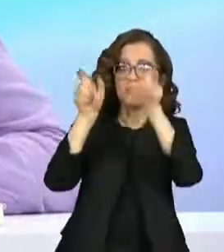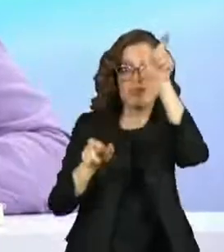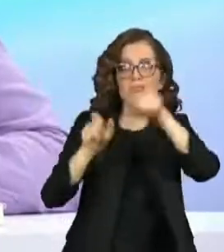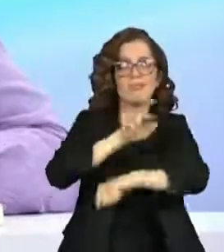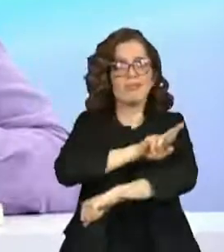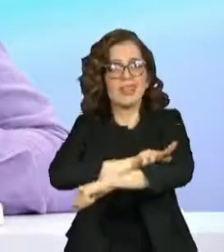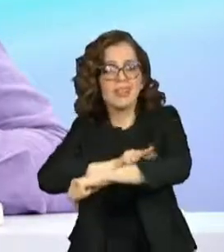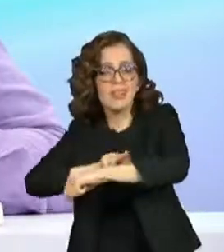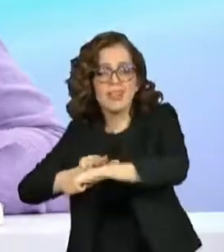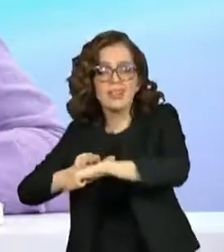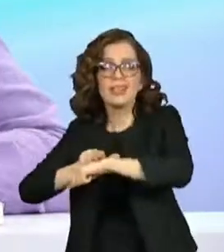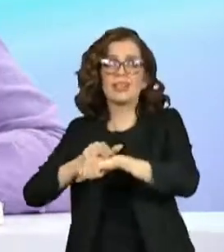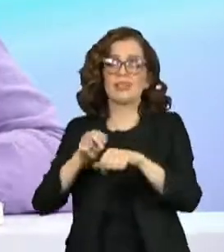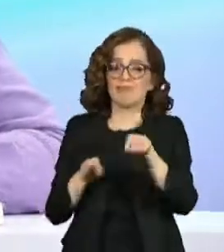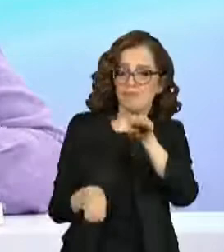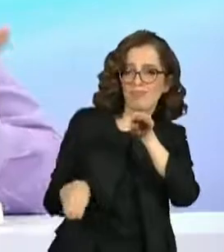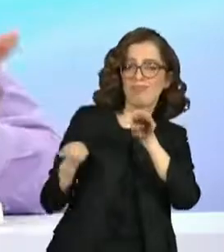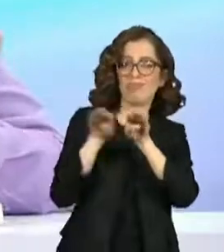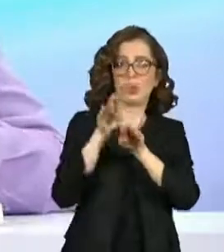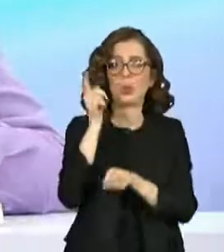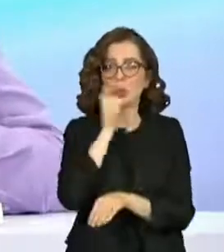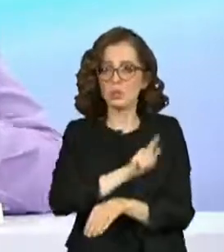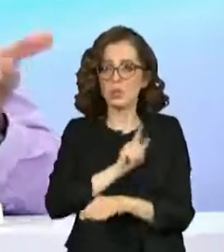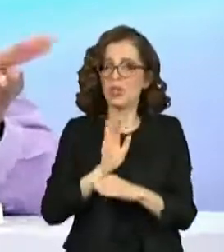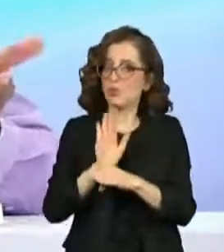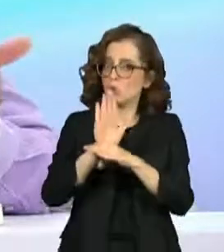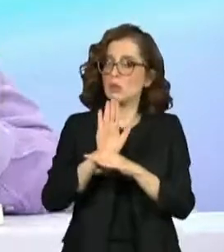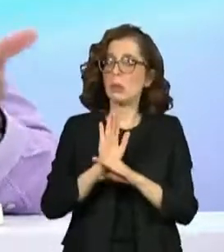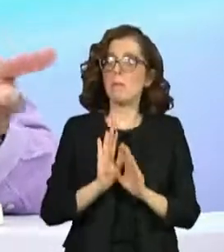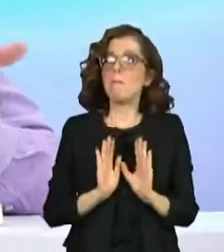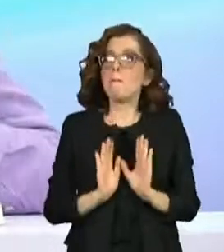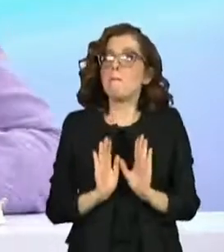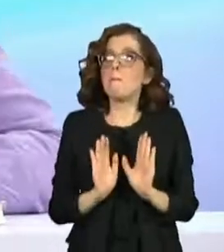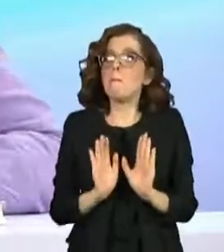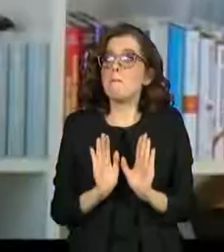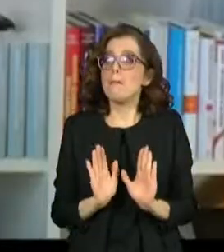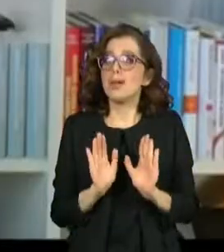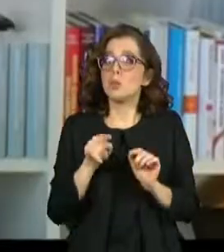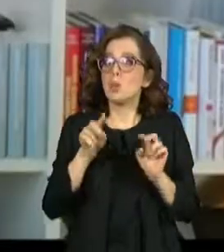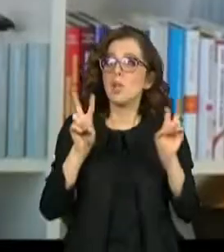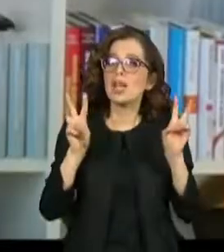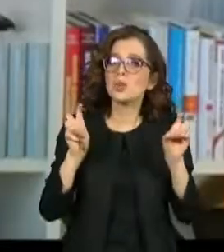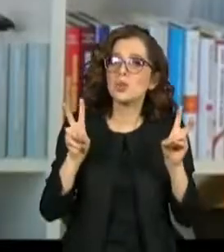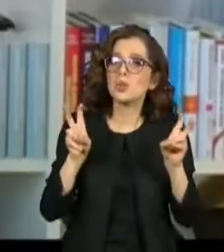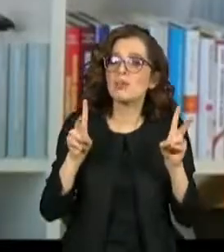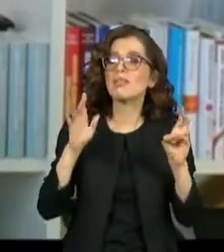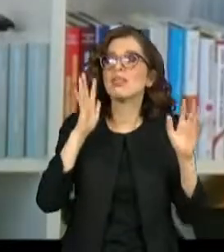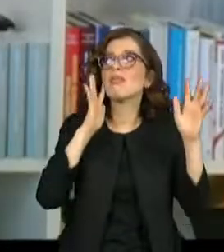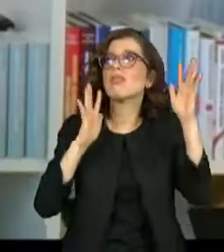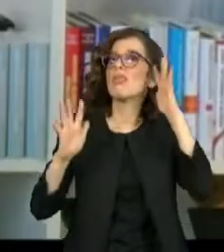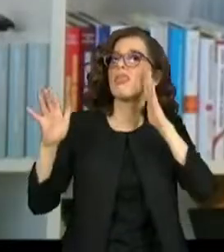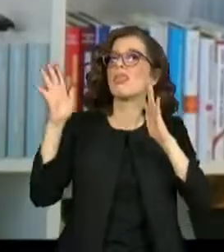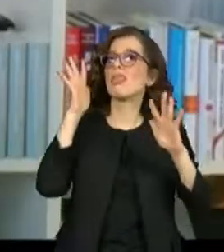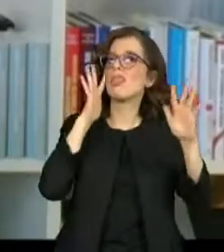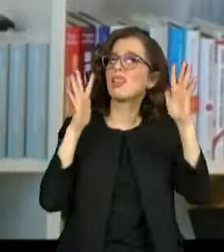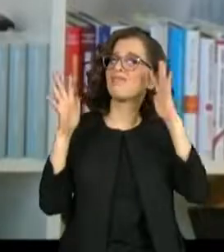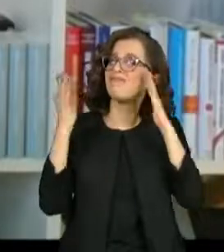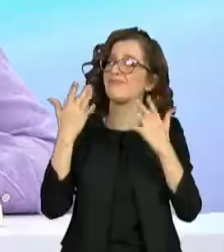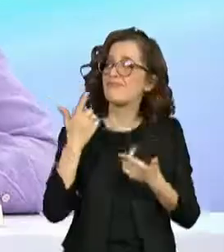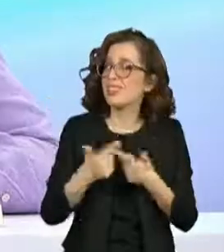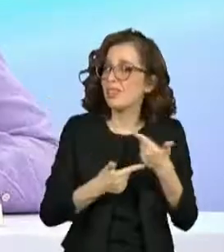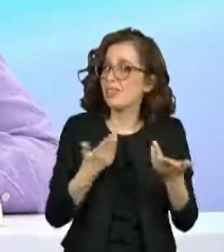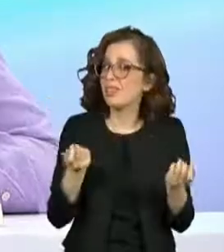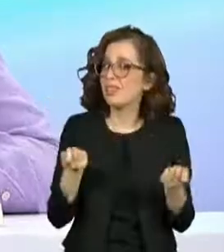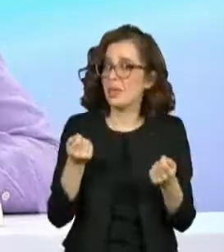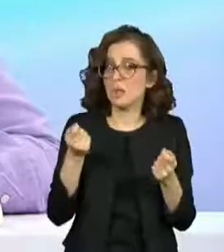gente podia passar aqui horas, se não talvez dias, só discutindo evidências empíricas de resultados, mostrando que educação realmente